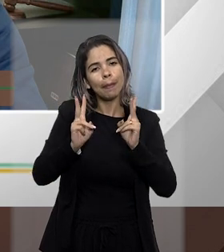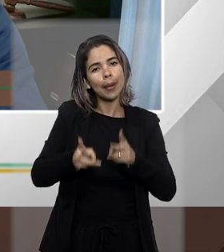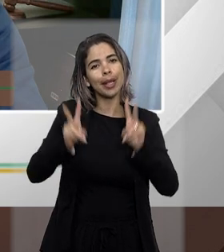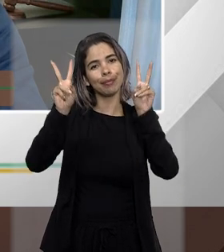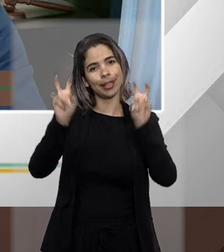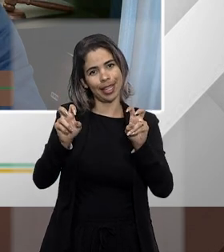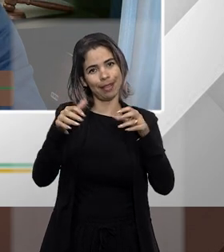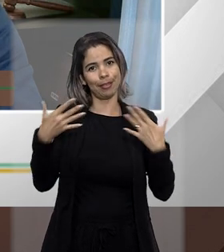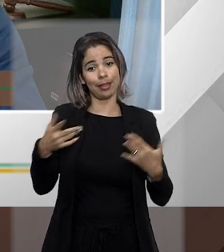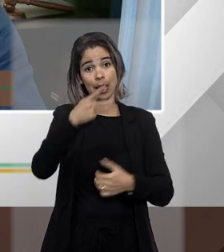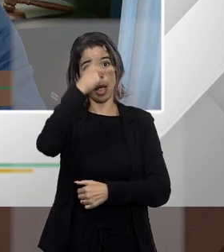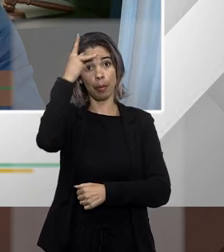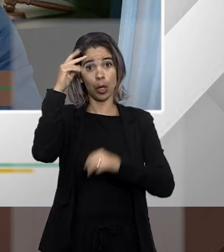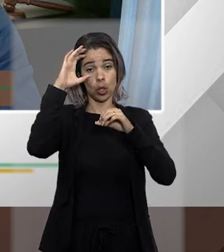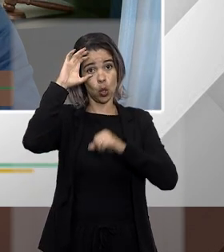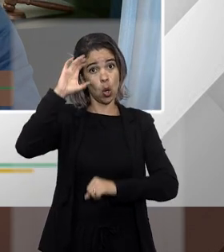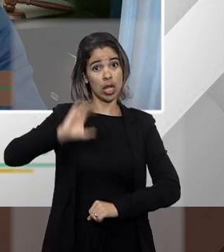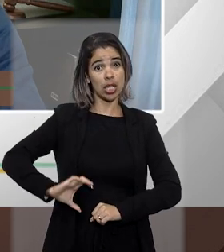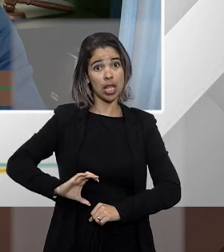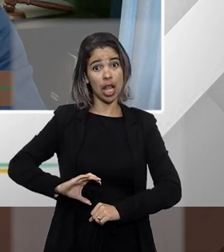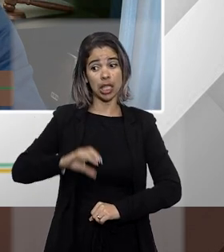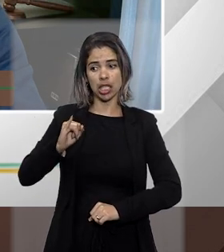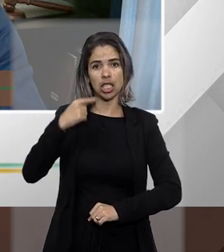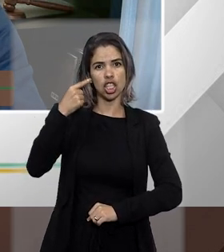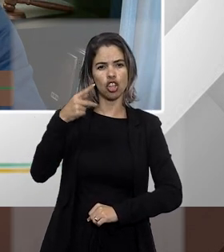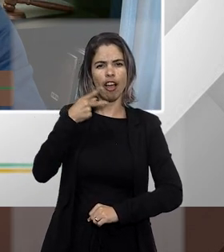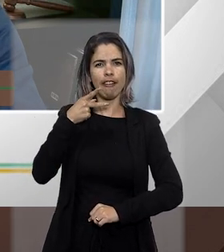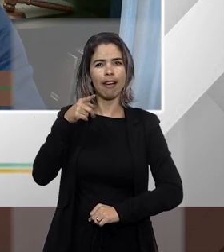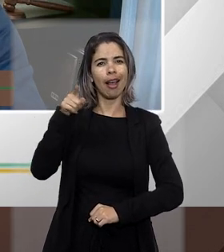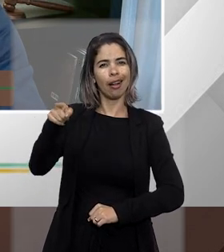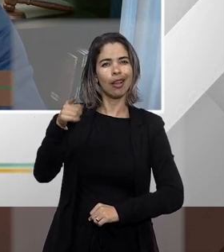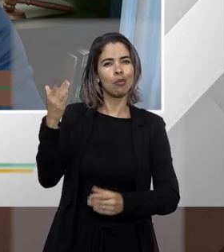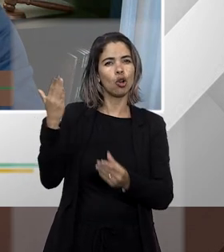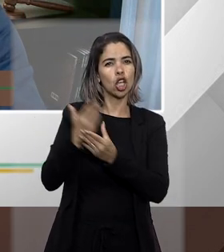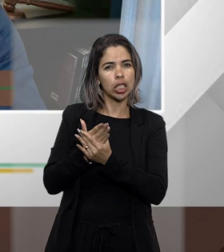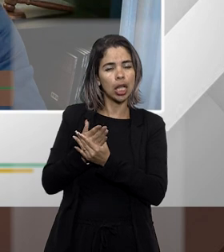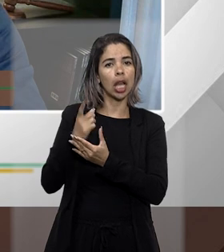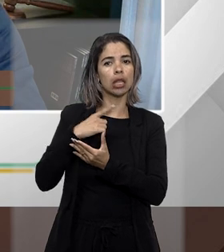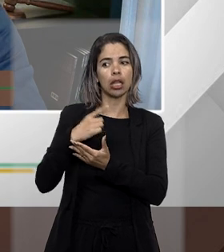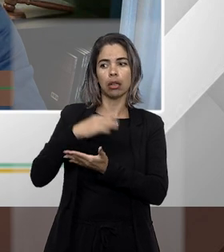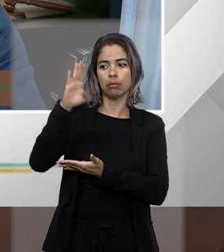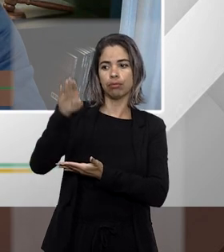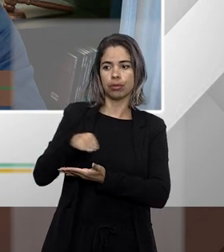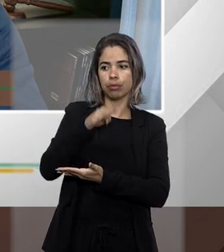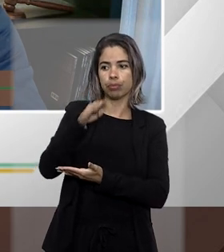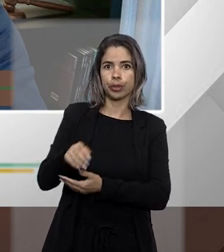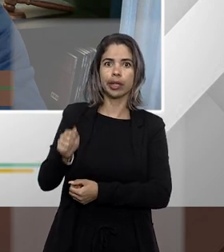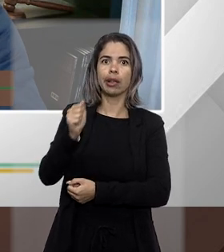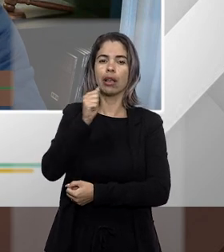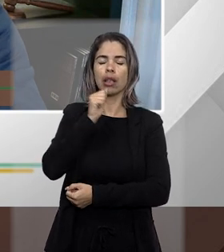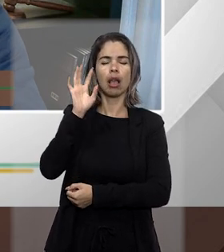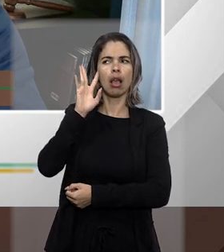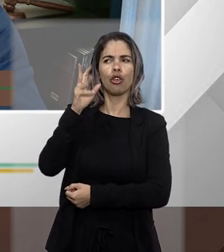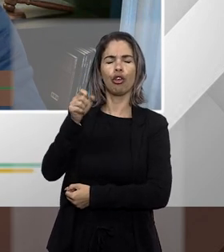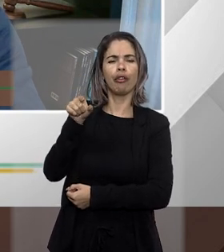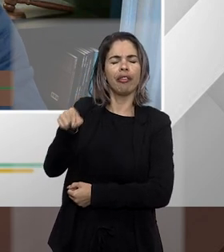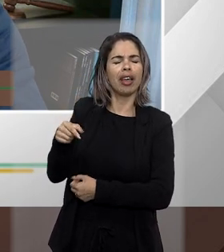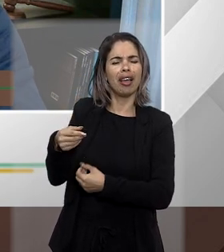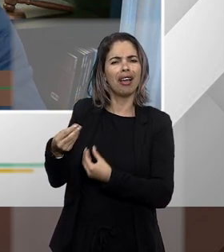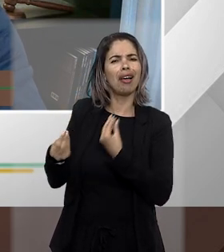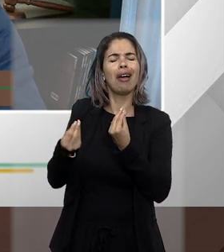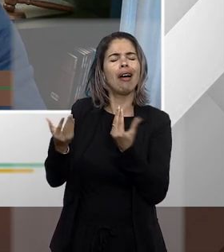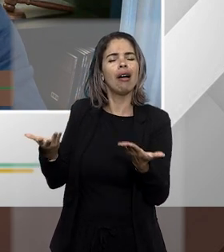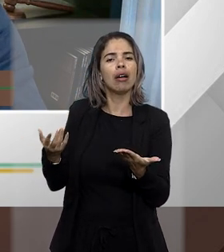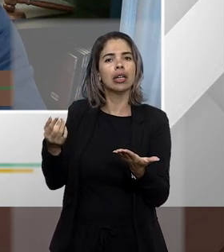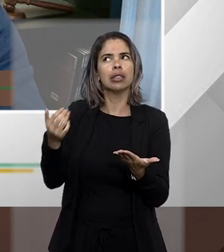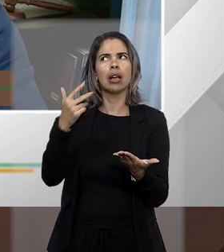o advogado fala com ele que o processo dele foi extinto sem resolução do mérito ele não entende ele acha que ele não tem direito ele acha que ele